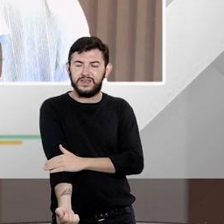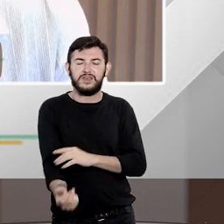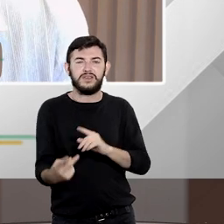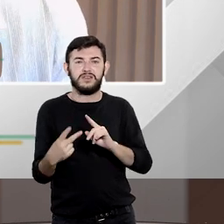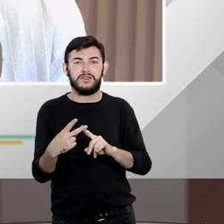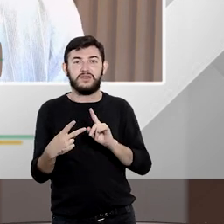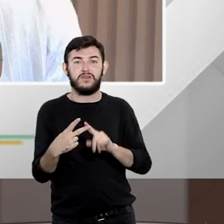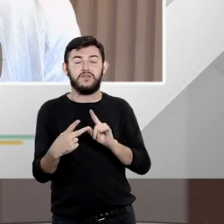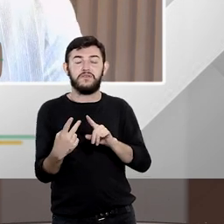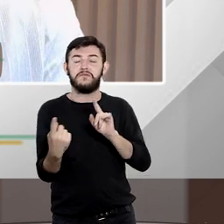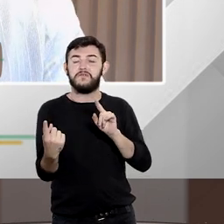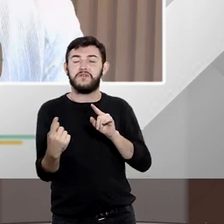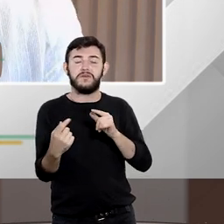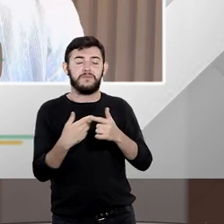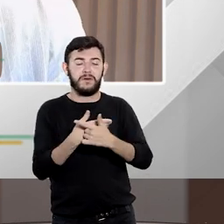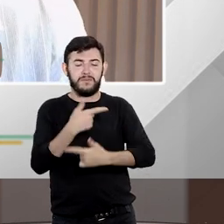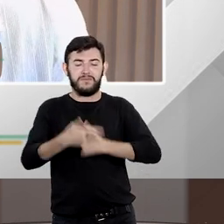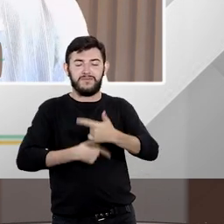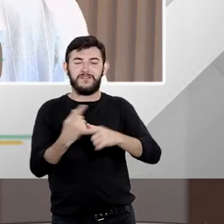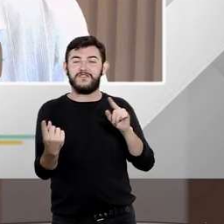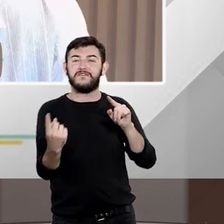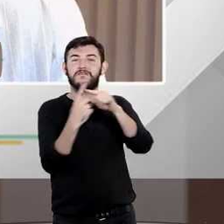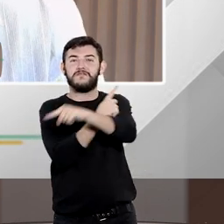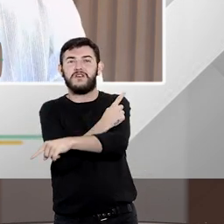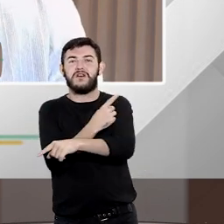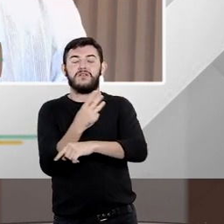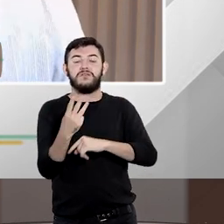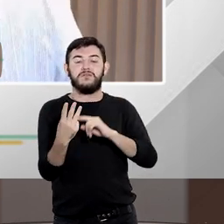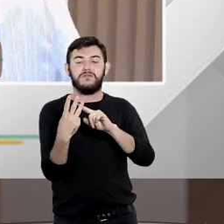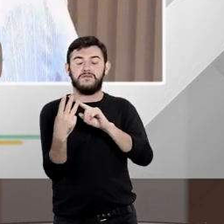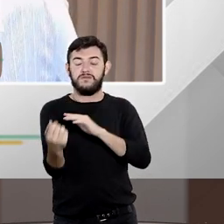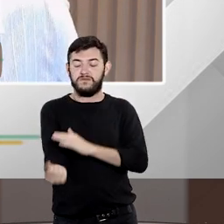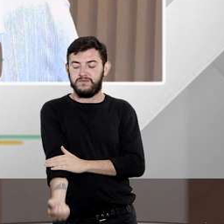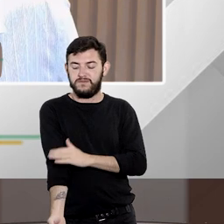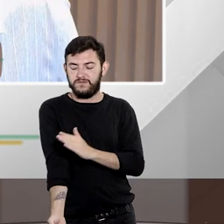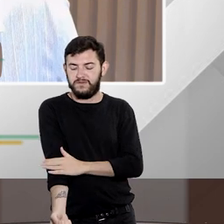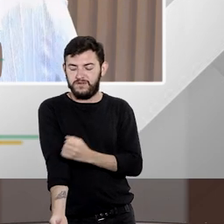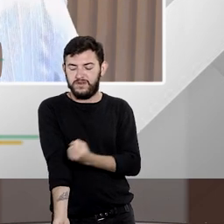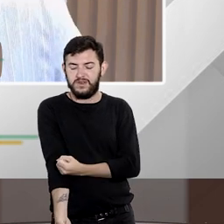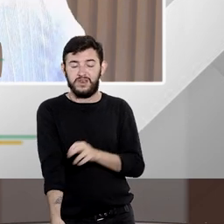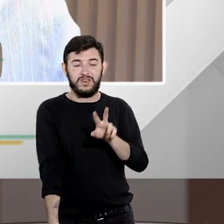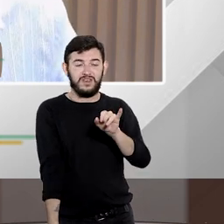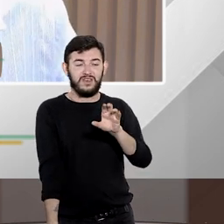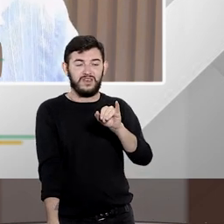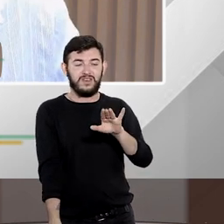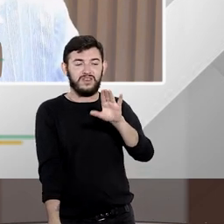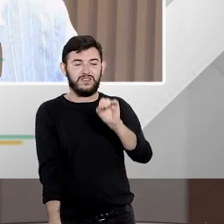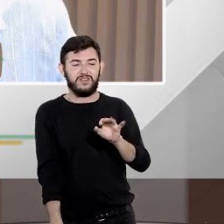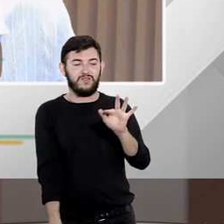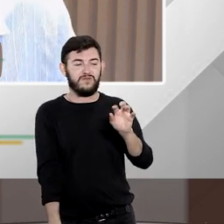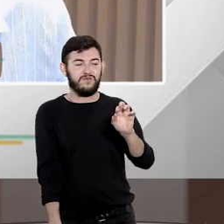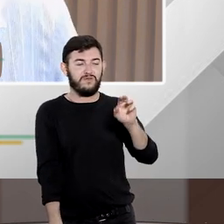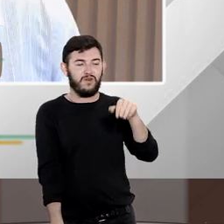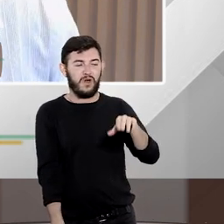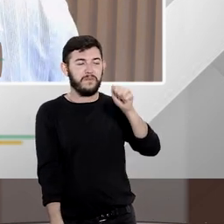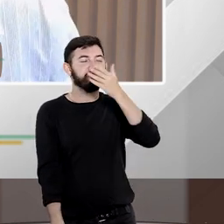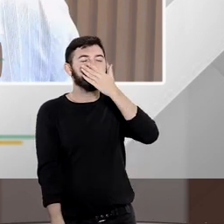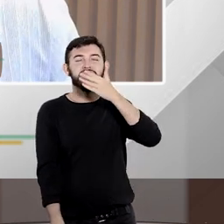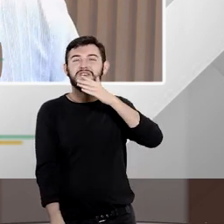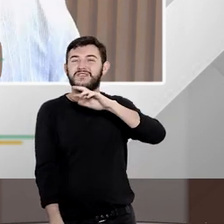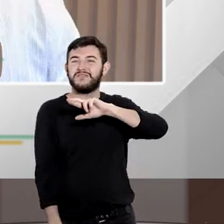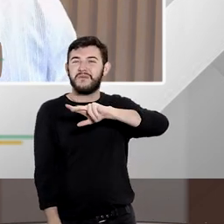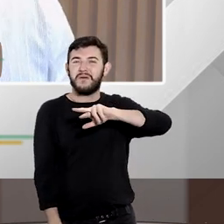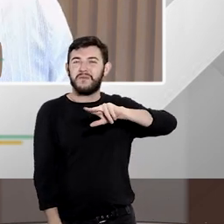sobre desvio de finalidade vai falar sobre vício de forma então o artigo segundo da lei popular é utilizado até